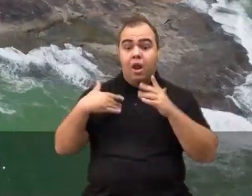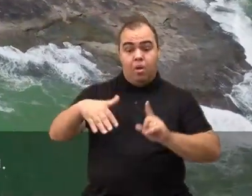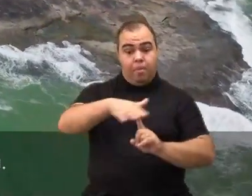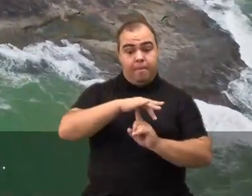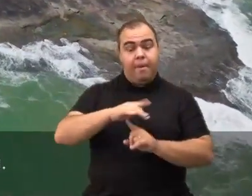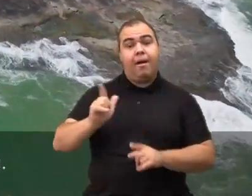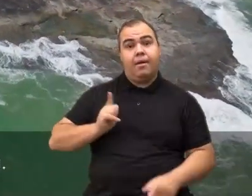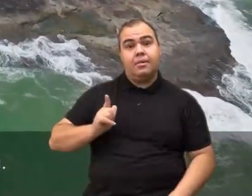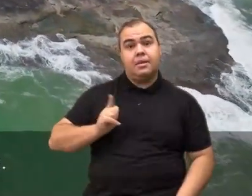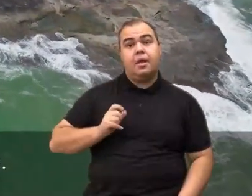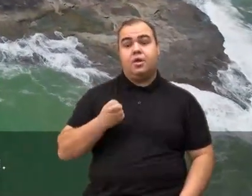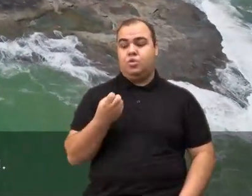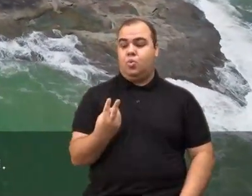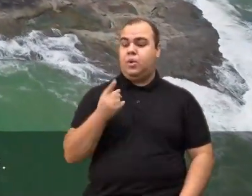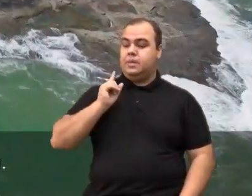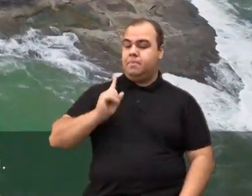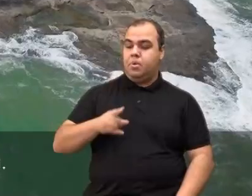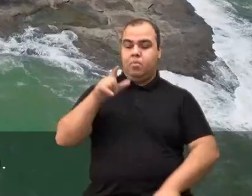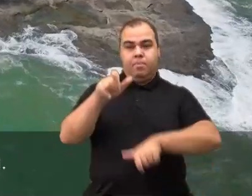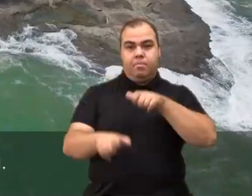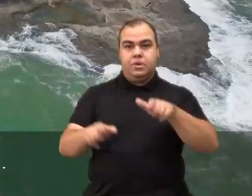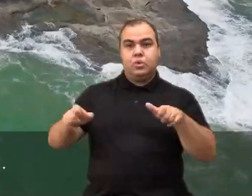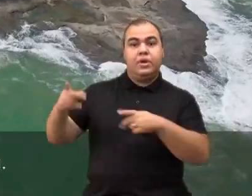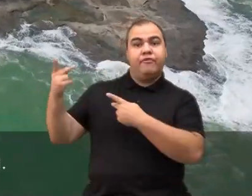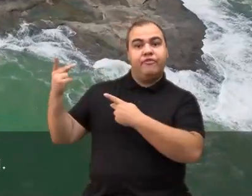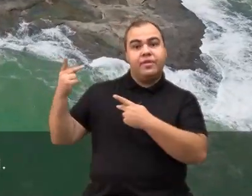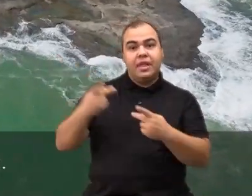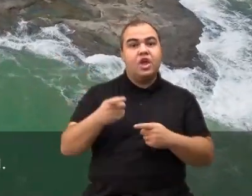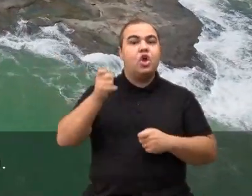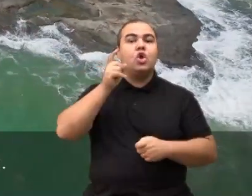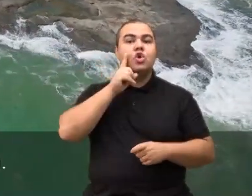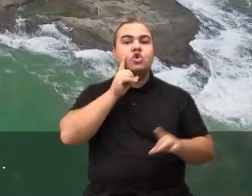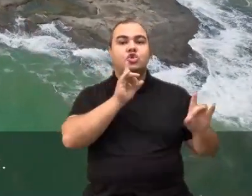receber até 2 mil visitantes por dia.